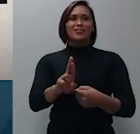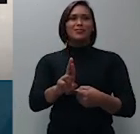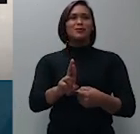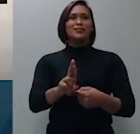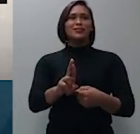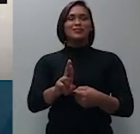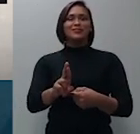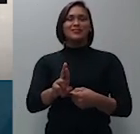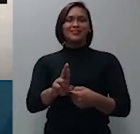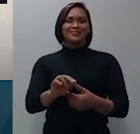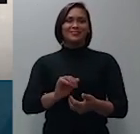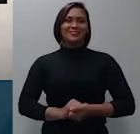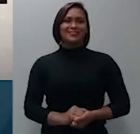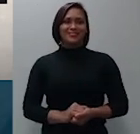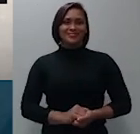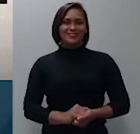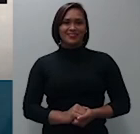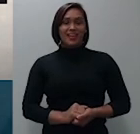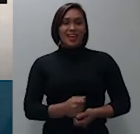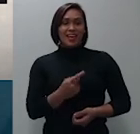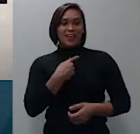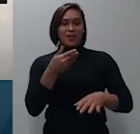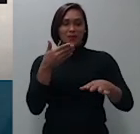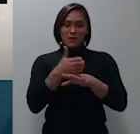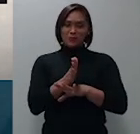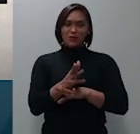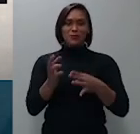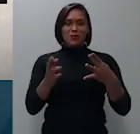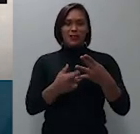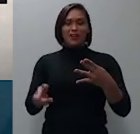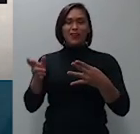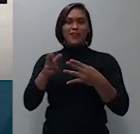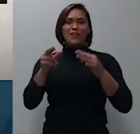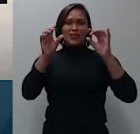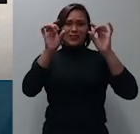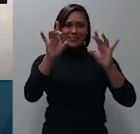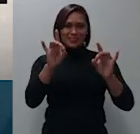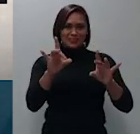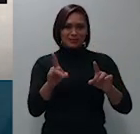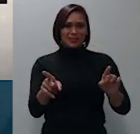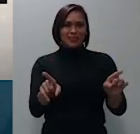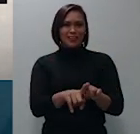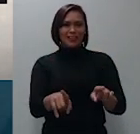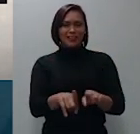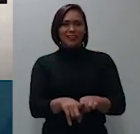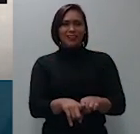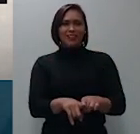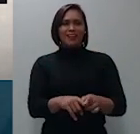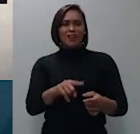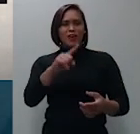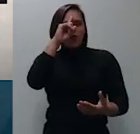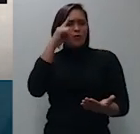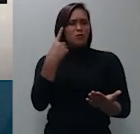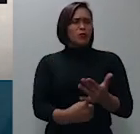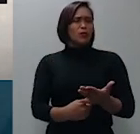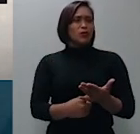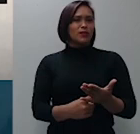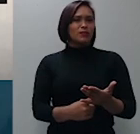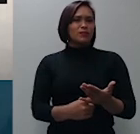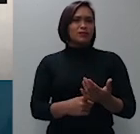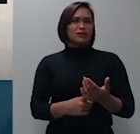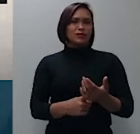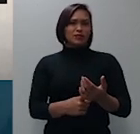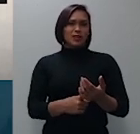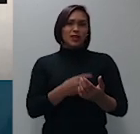deu-se provimento ao recurso especial em decisão 1 está bem assim doutor Diogo